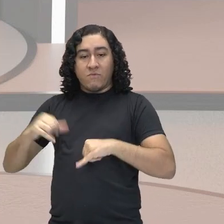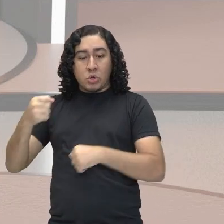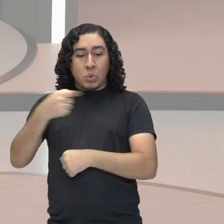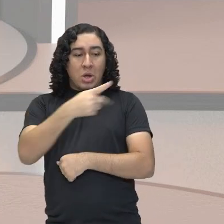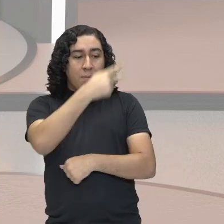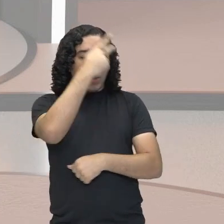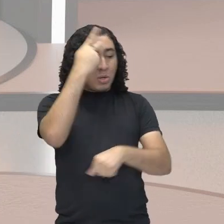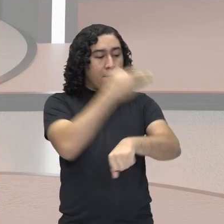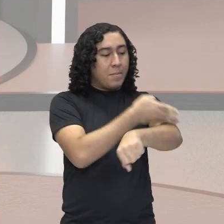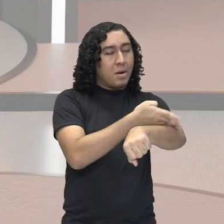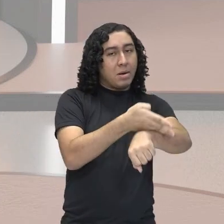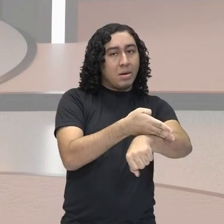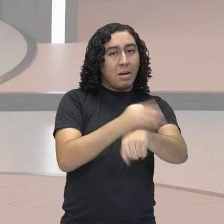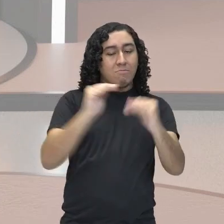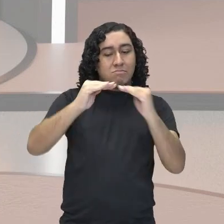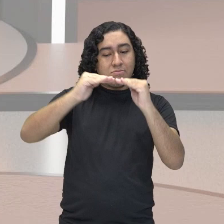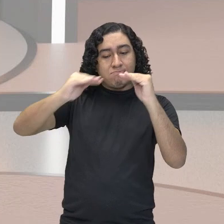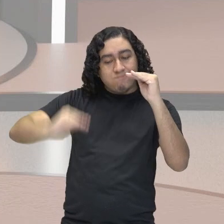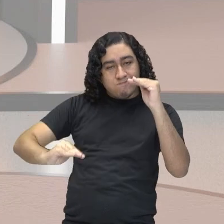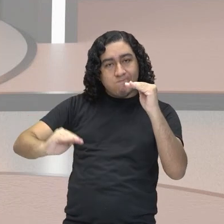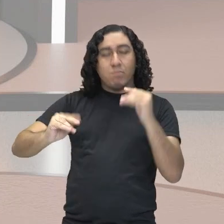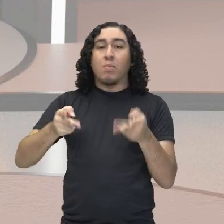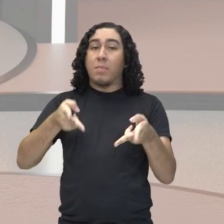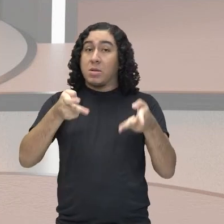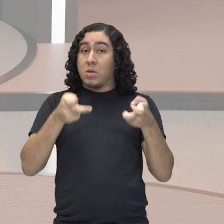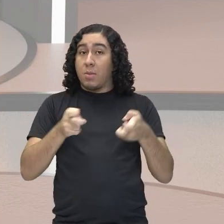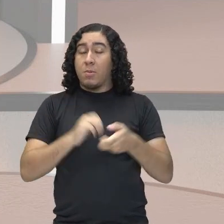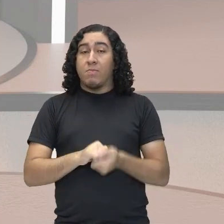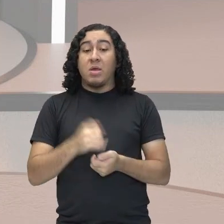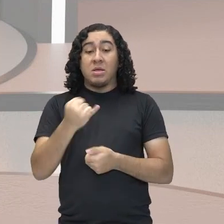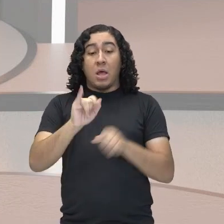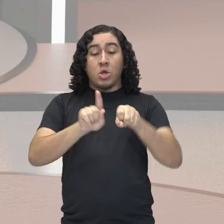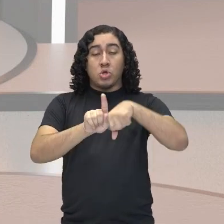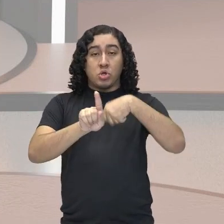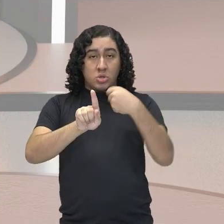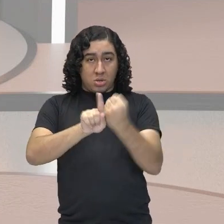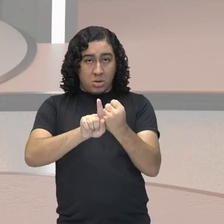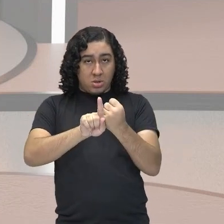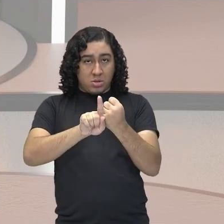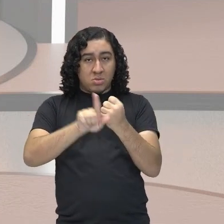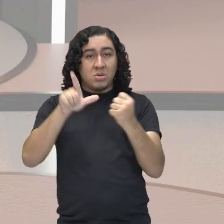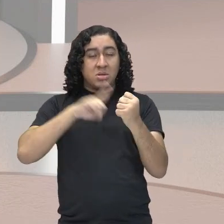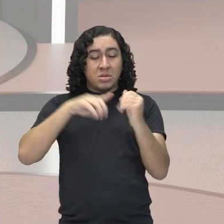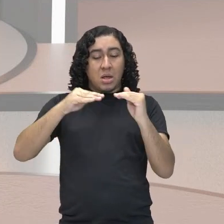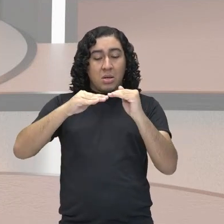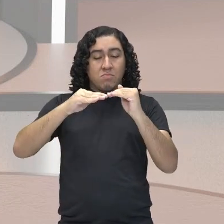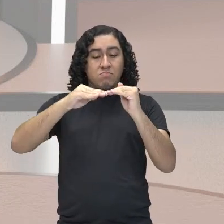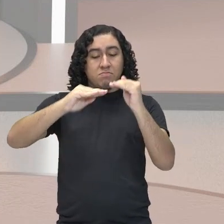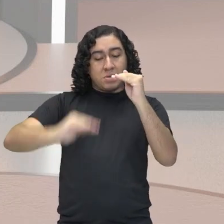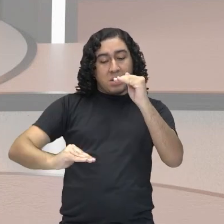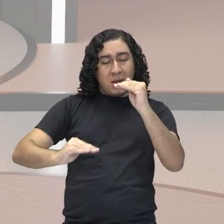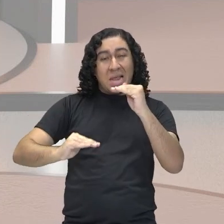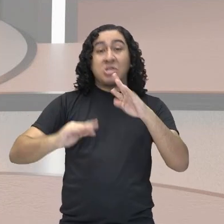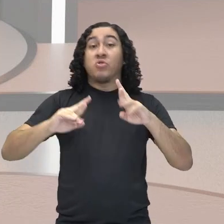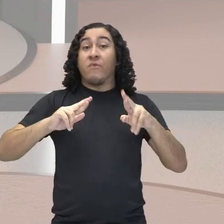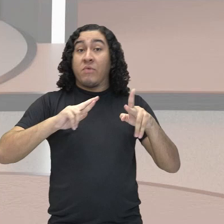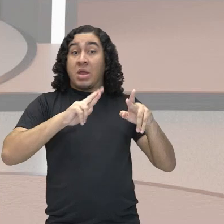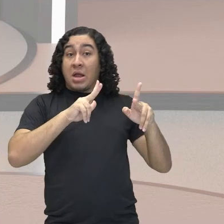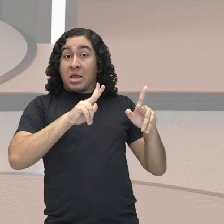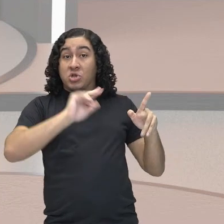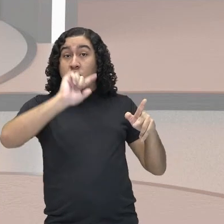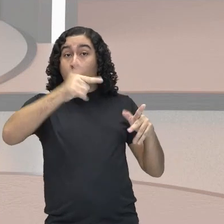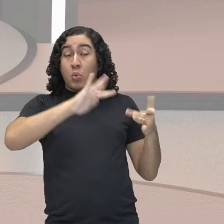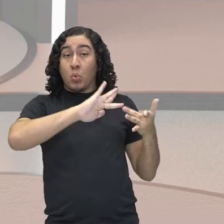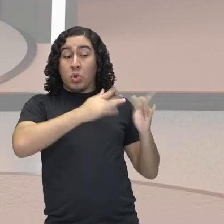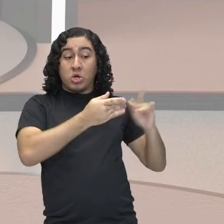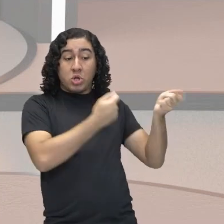brancas. E vejam que, embora a desigualdade social seja diferente da econômica, as